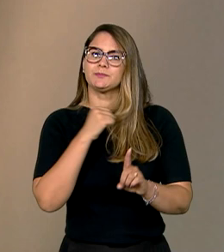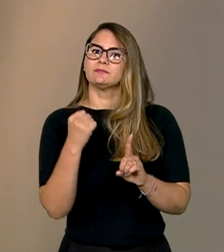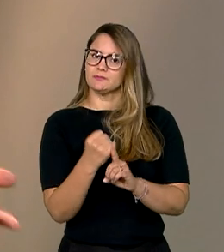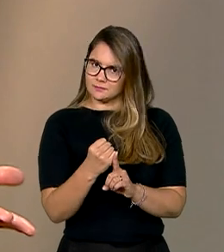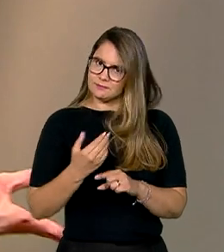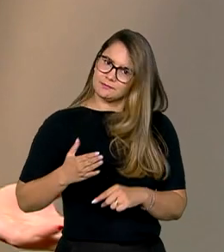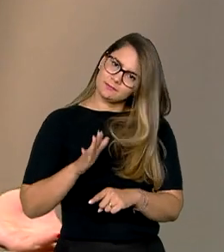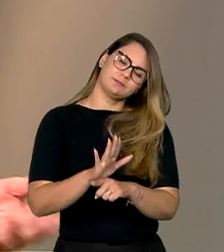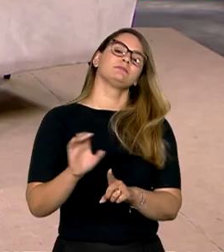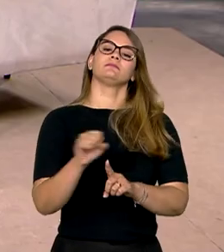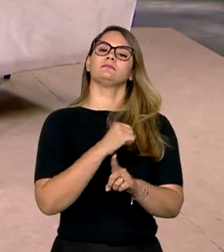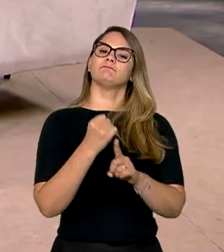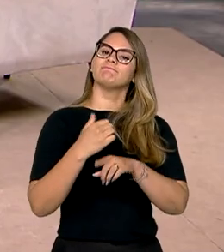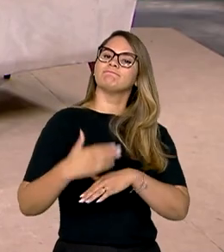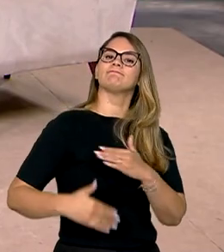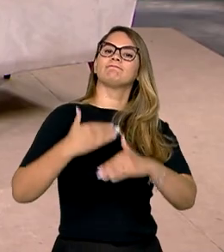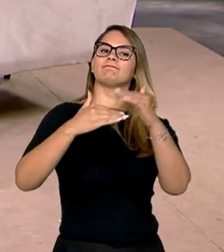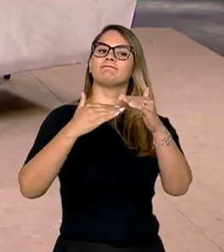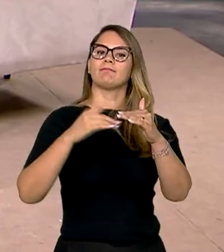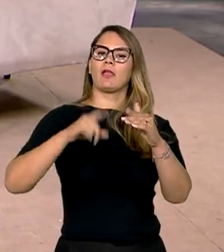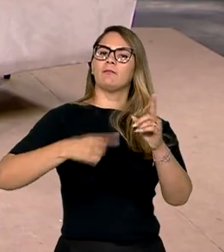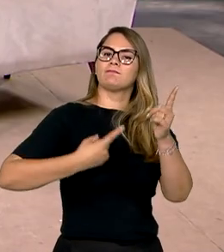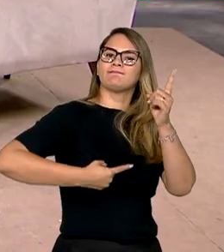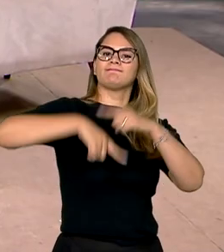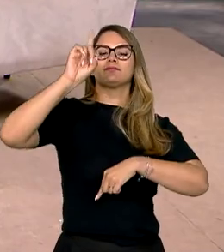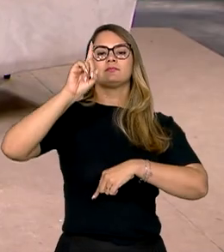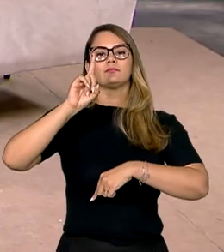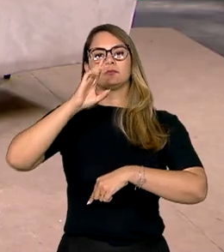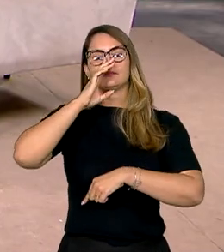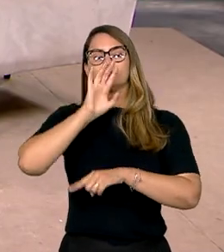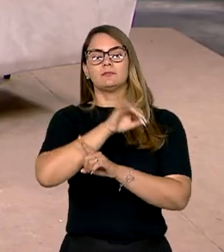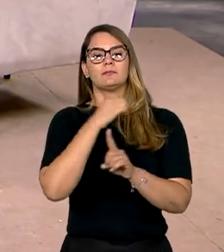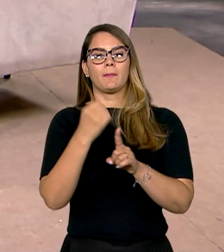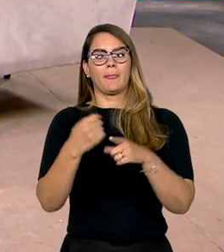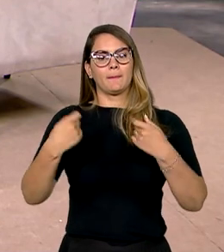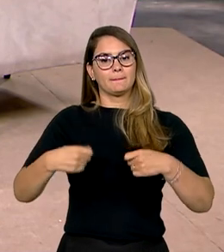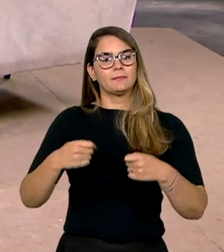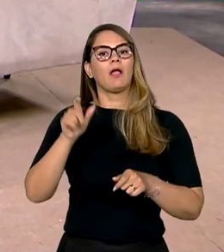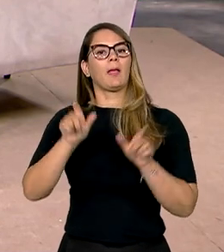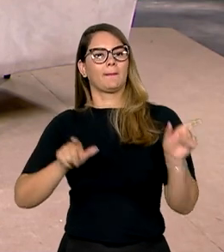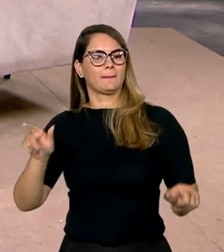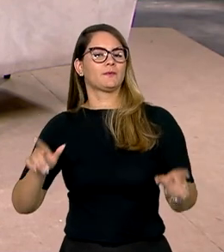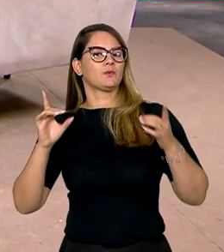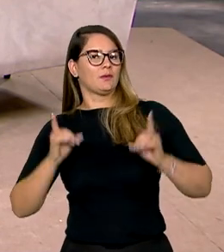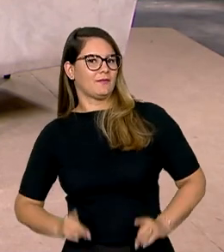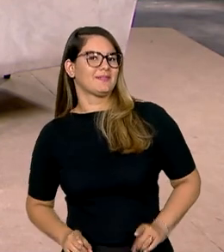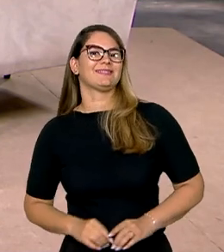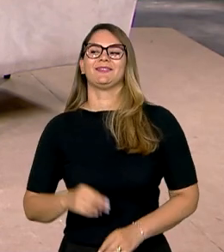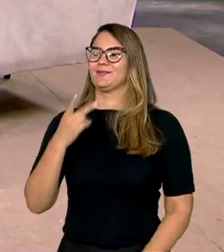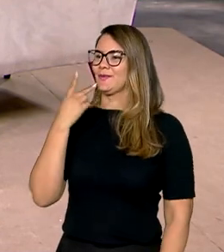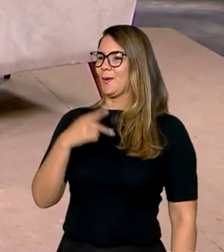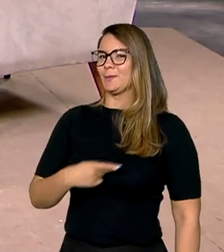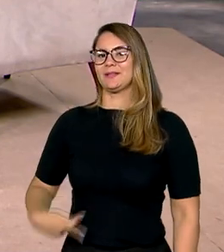ajudando a sociedade a se desenvolver, dar o salto civilizatório que a gente necessita, é com as pessoas com deficiência. Como disse